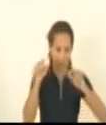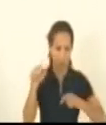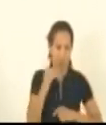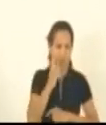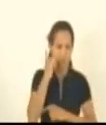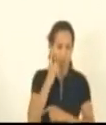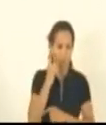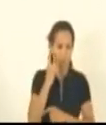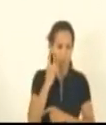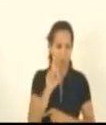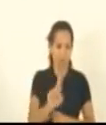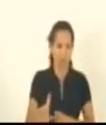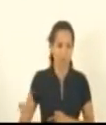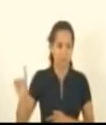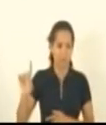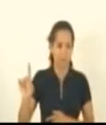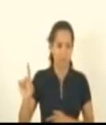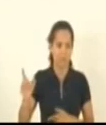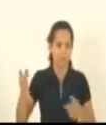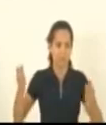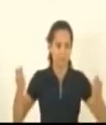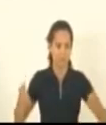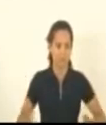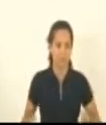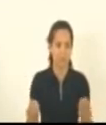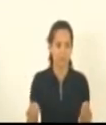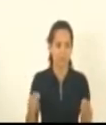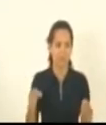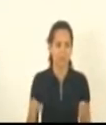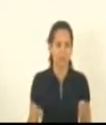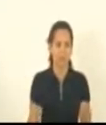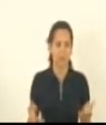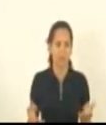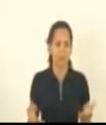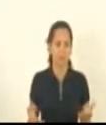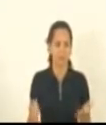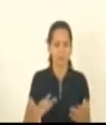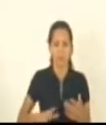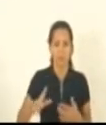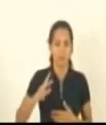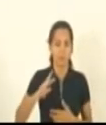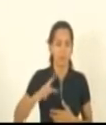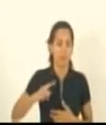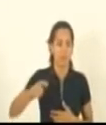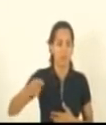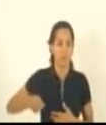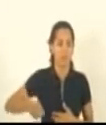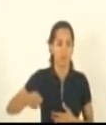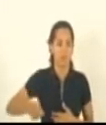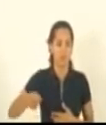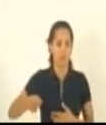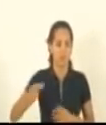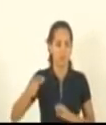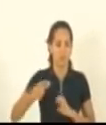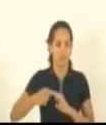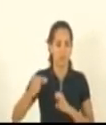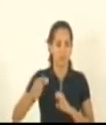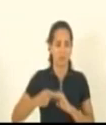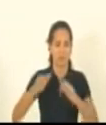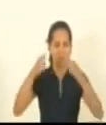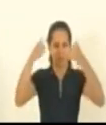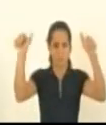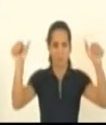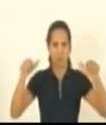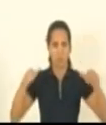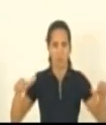deputado de direita, numa intervenção como essa, na iniciativa privada, obrigando o empreendedor a colocar placa no seu